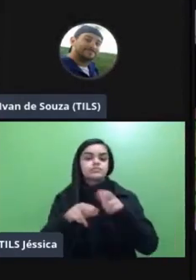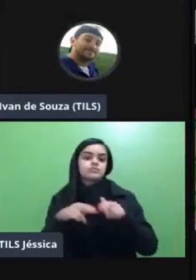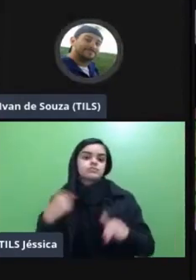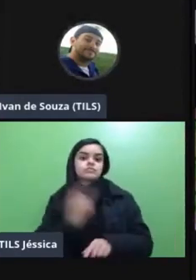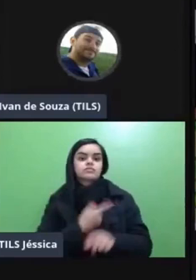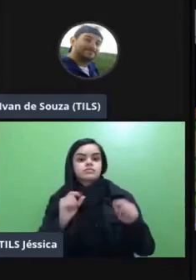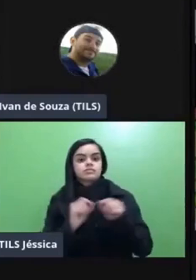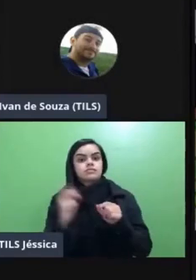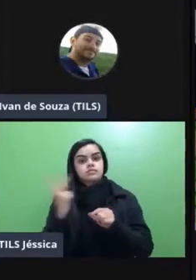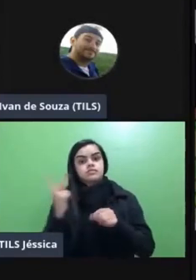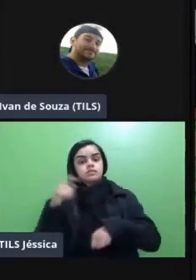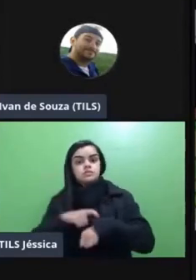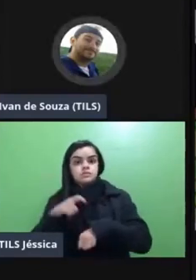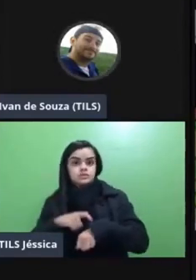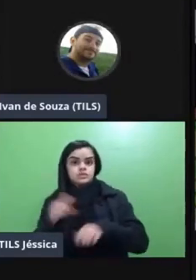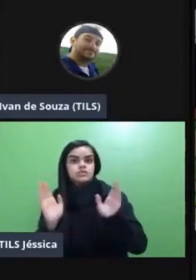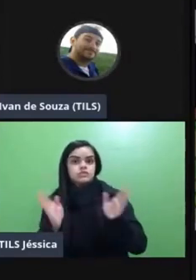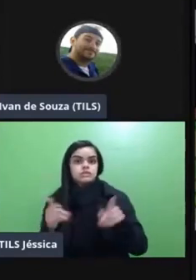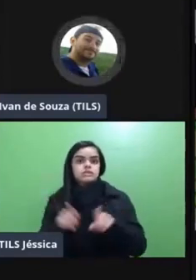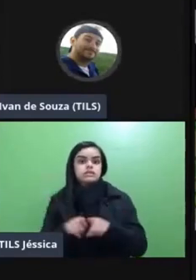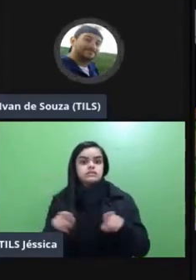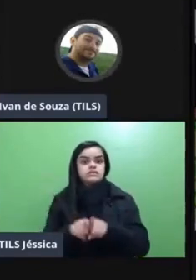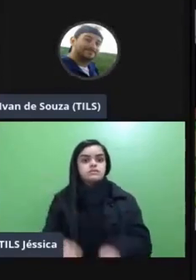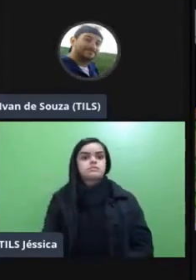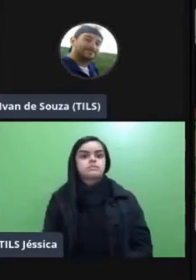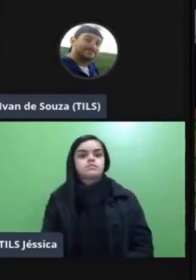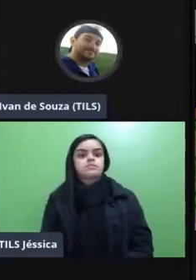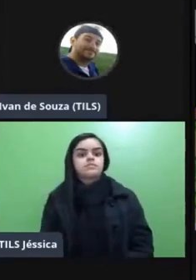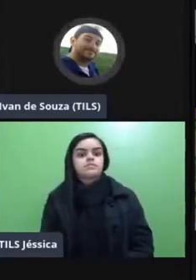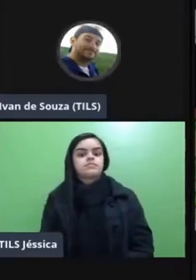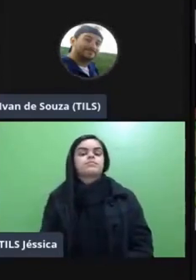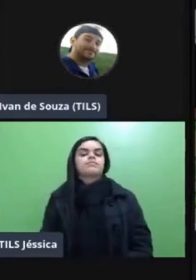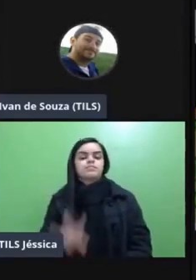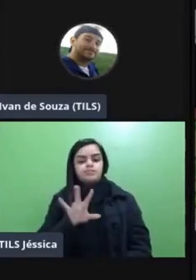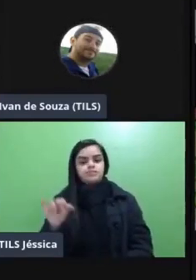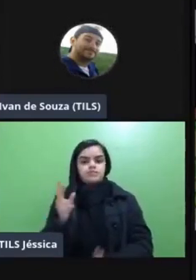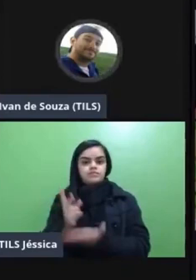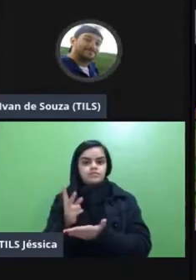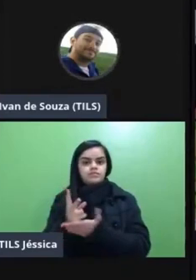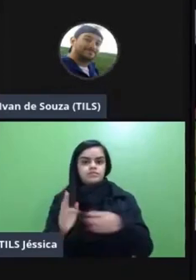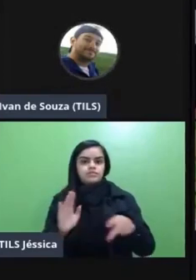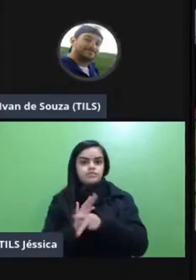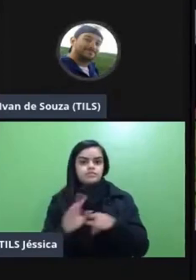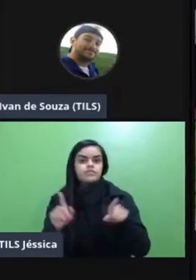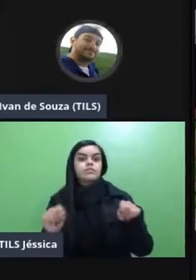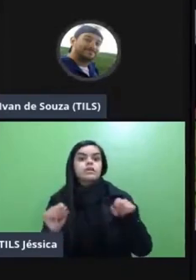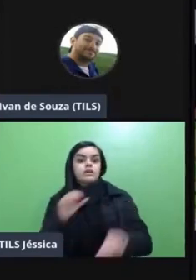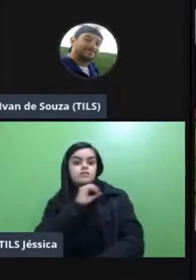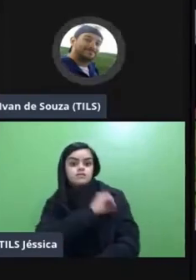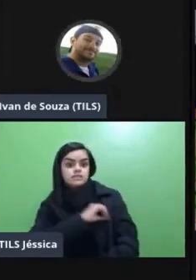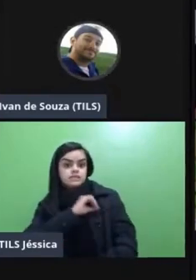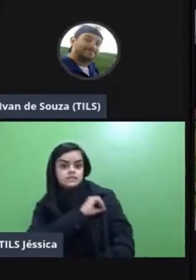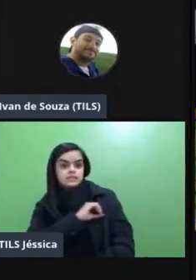segunda fase agora a gente começou a fazer nossa oferta piloto agora com a área da saúde a gente vai continuar essas ofertas das oficinas nos setores